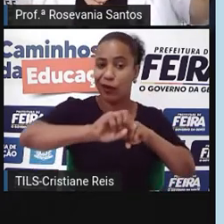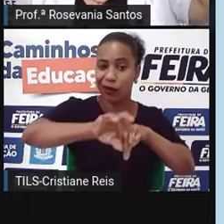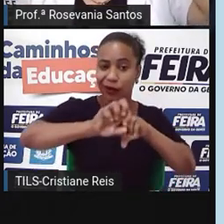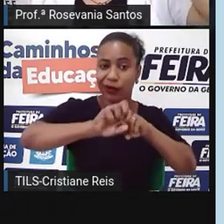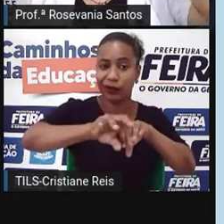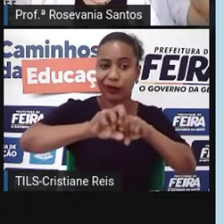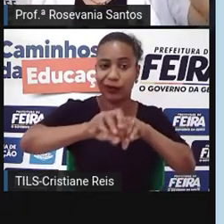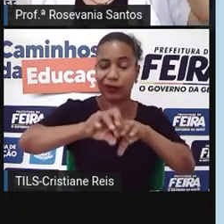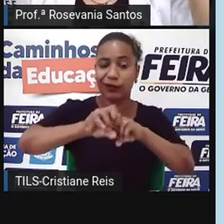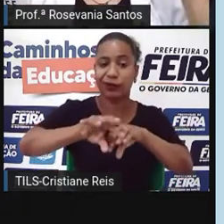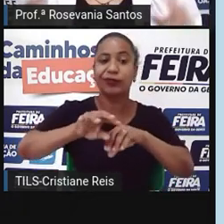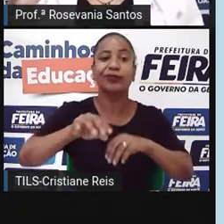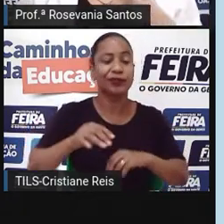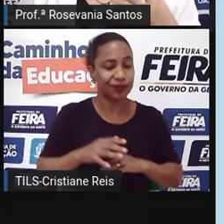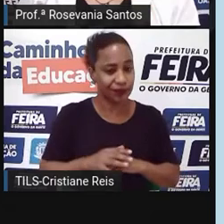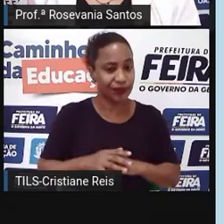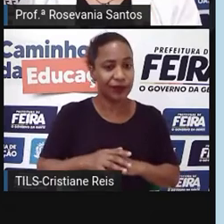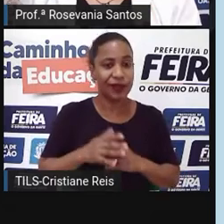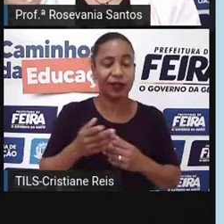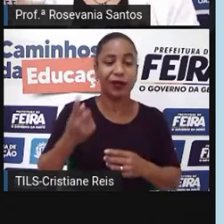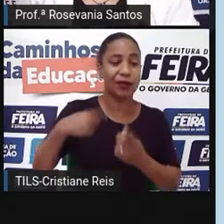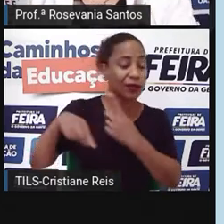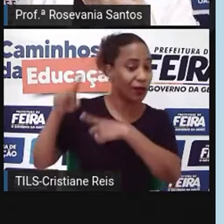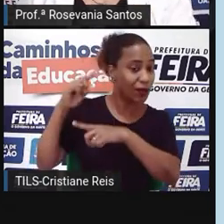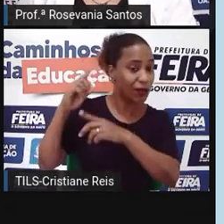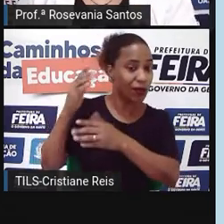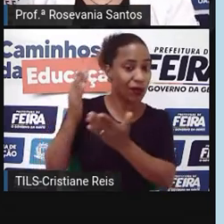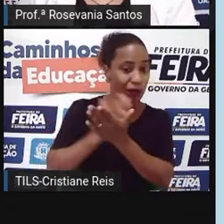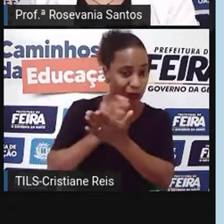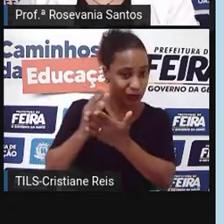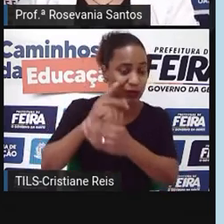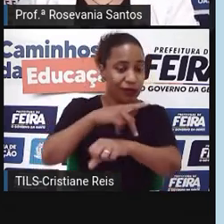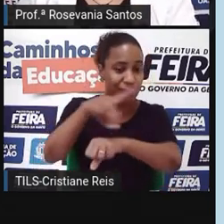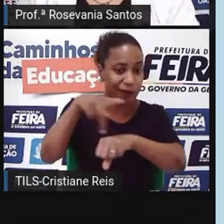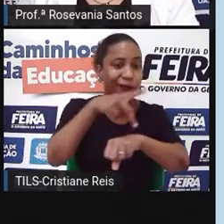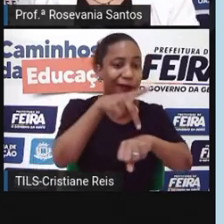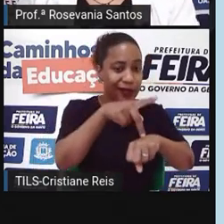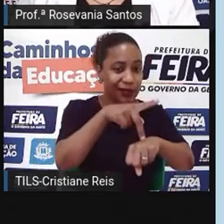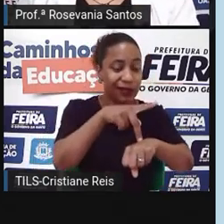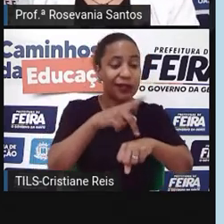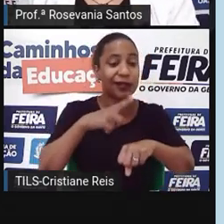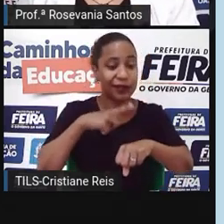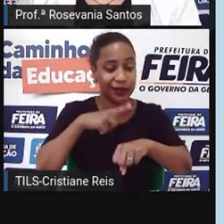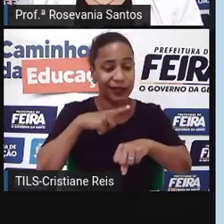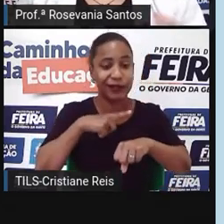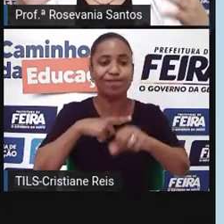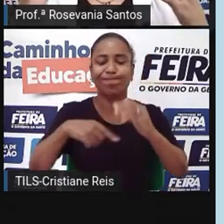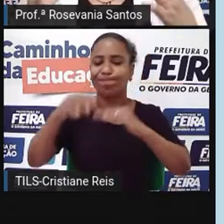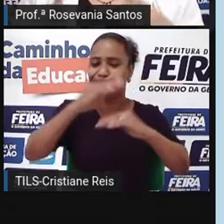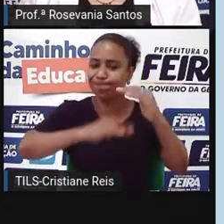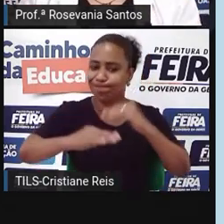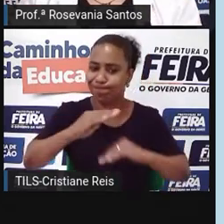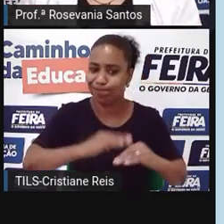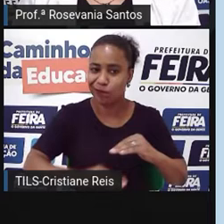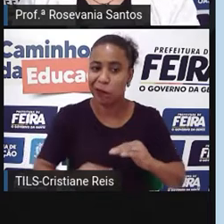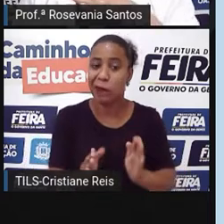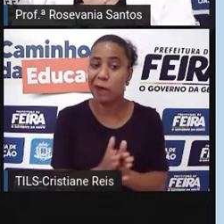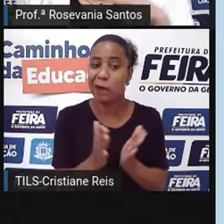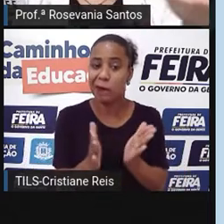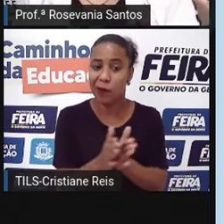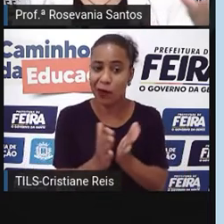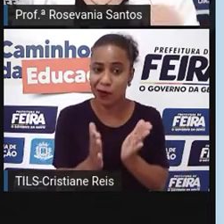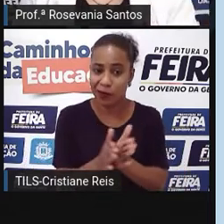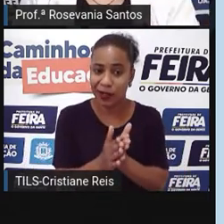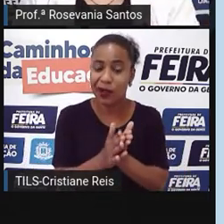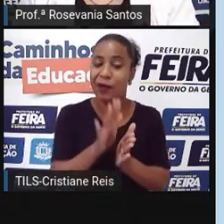são considerados emergentes, que eram até mais pobres em outro momento, né, da revolução industrial, eles